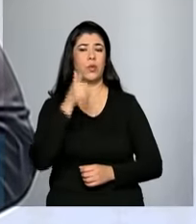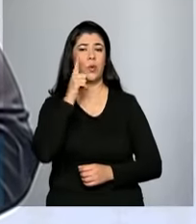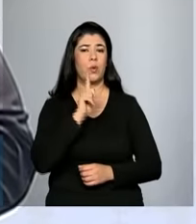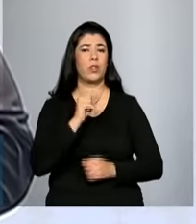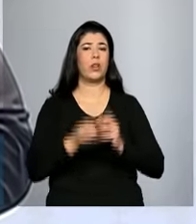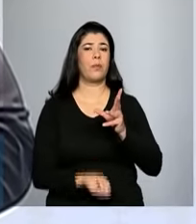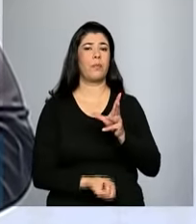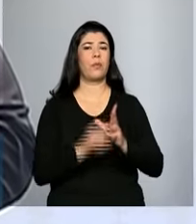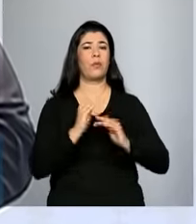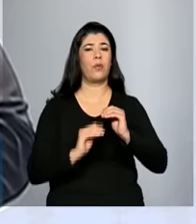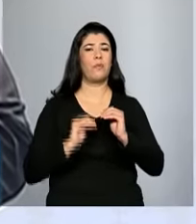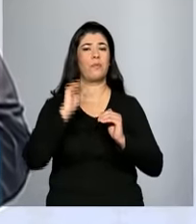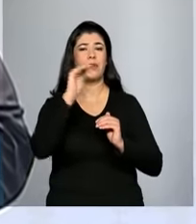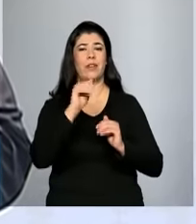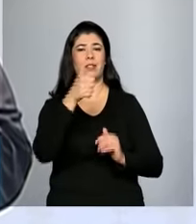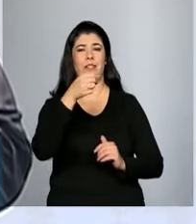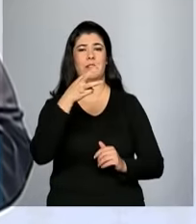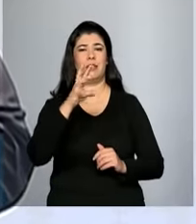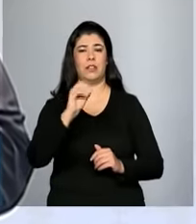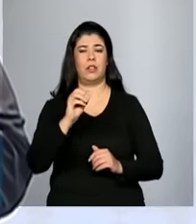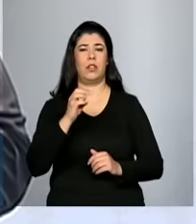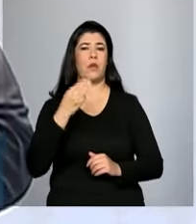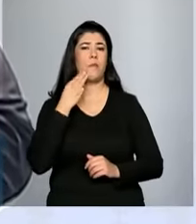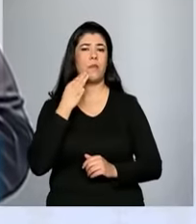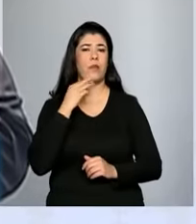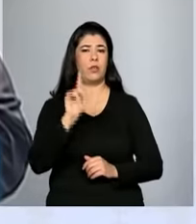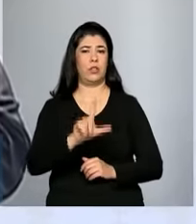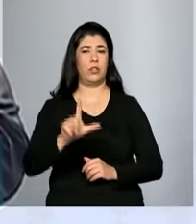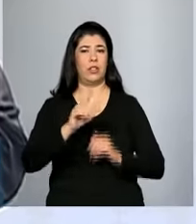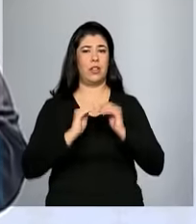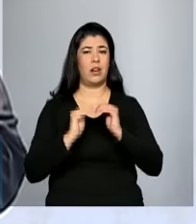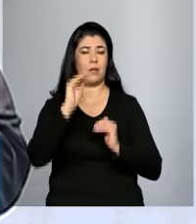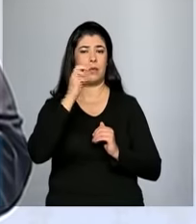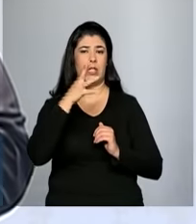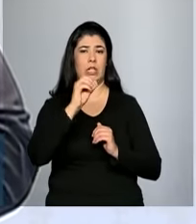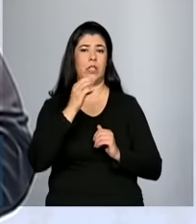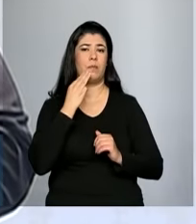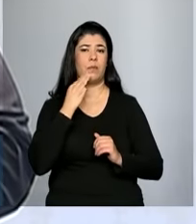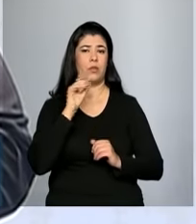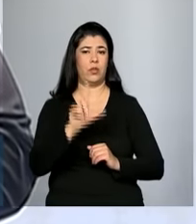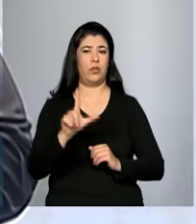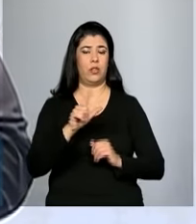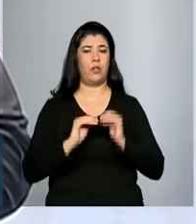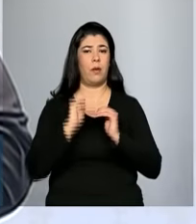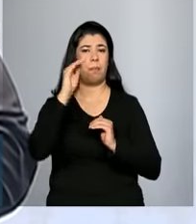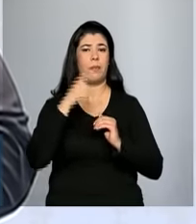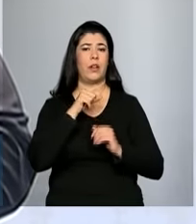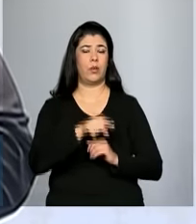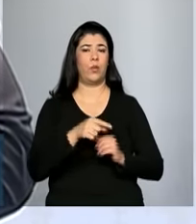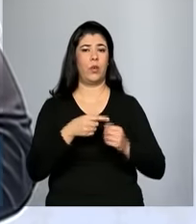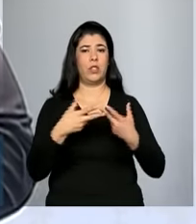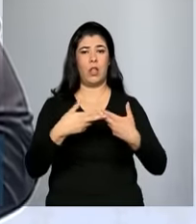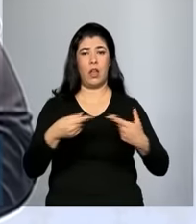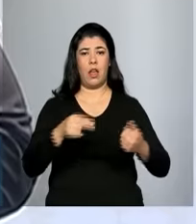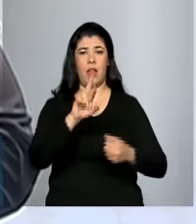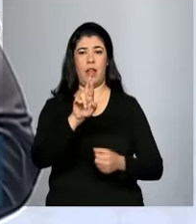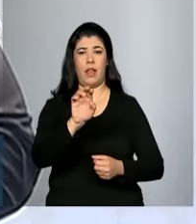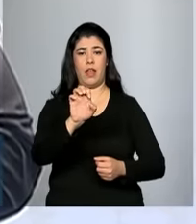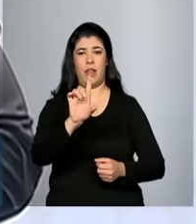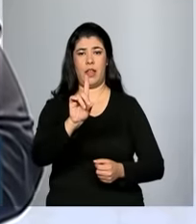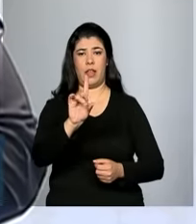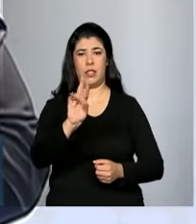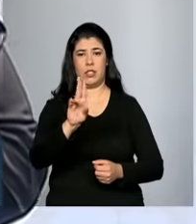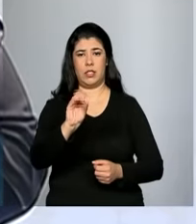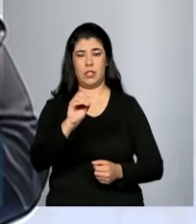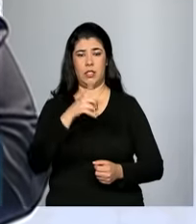produzir 130 milhões de litros, ou seja, 30 milhões de litros a mais, utilizando esses resíduos. Isso sem